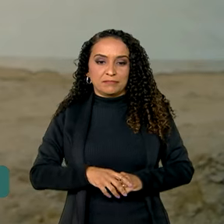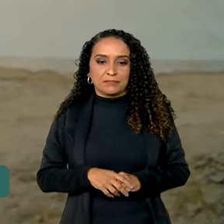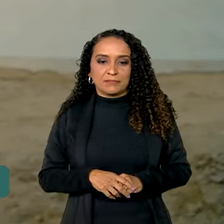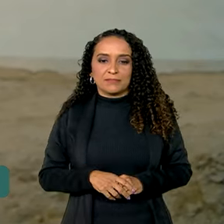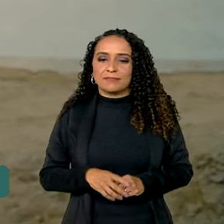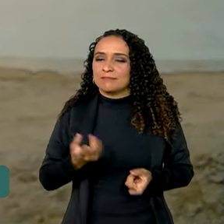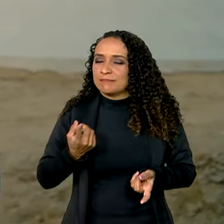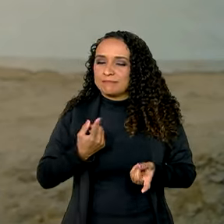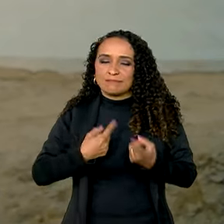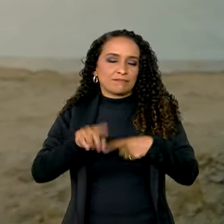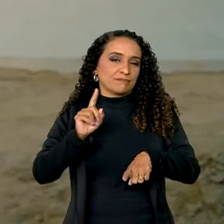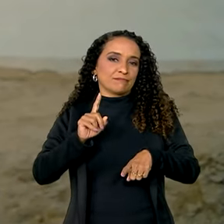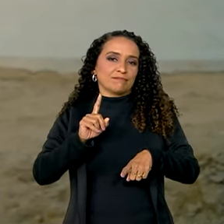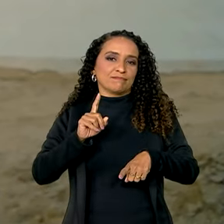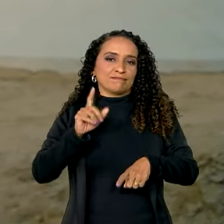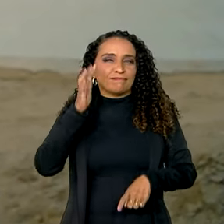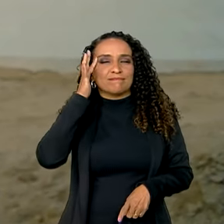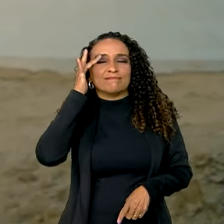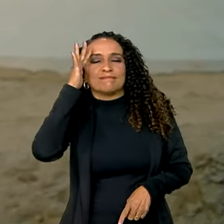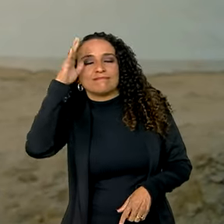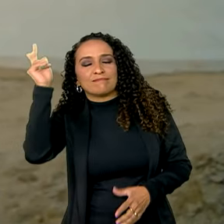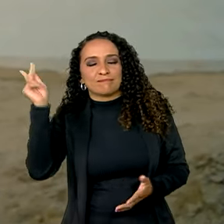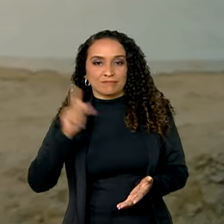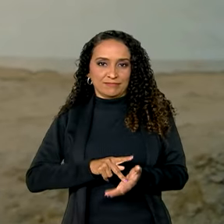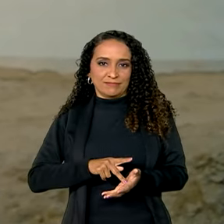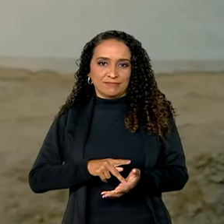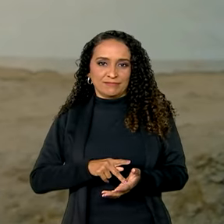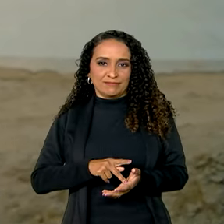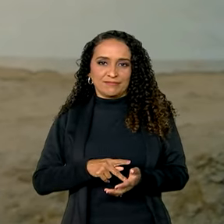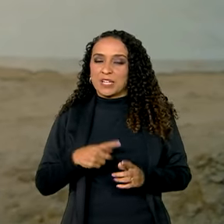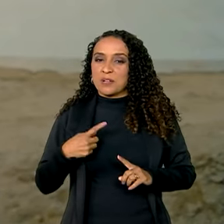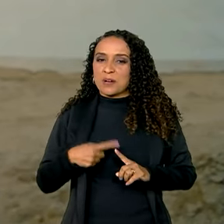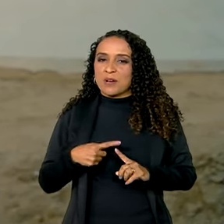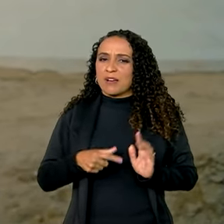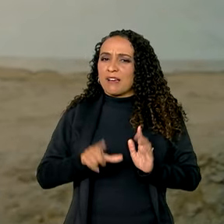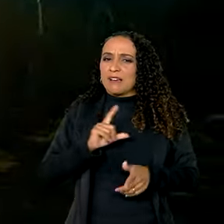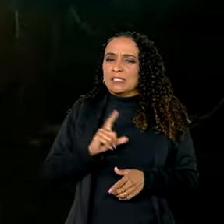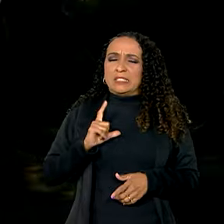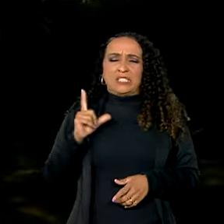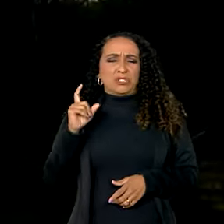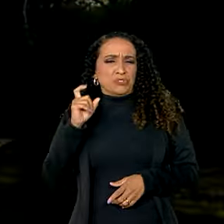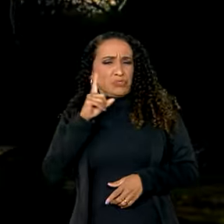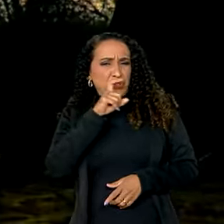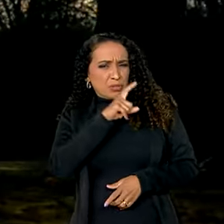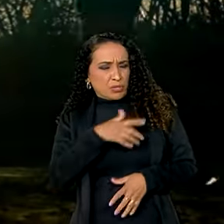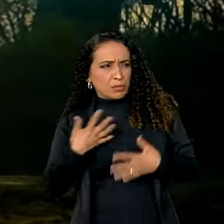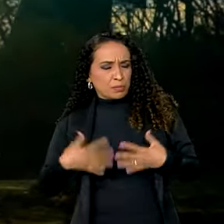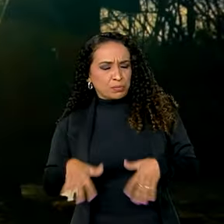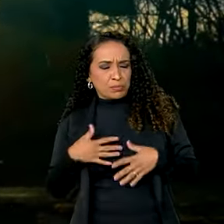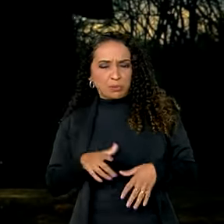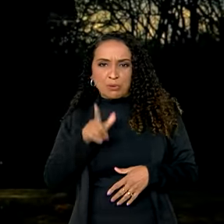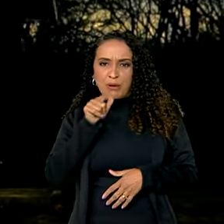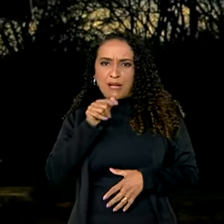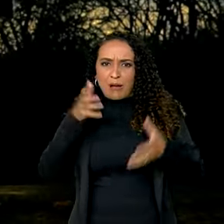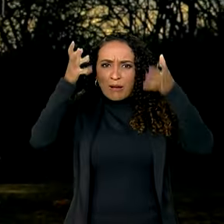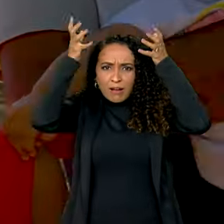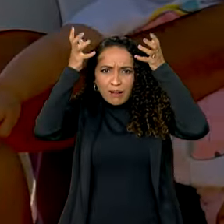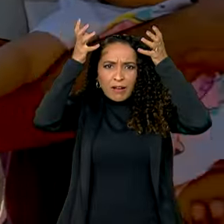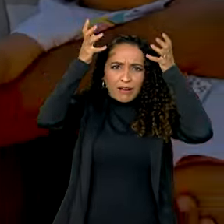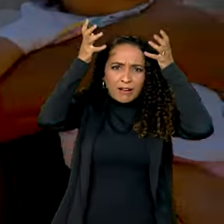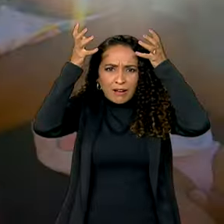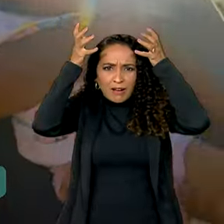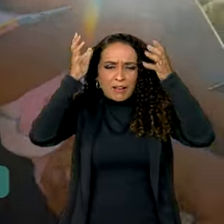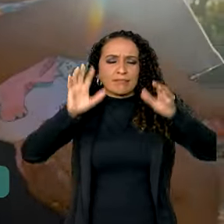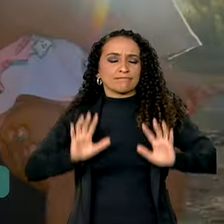bastante. Foi um sonho, assim, né? Porque a gente tinha uma dificuldade enorme, carregar a água era na cabeça.